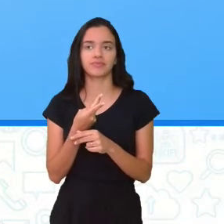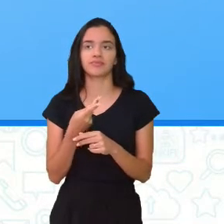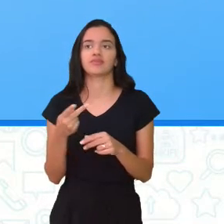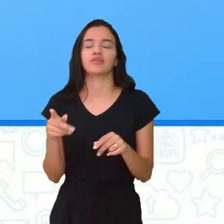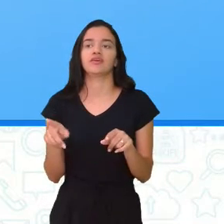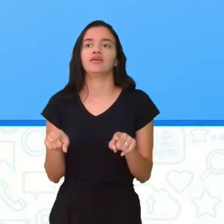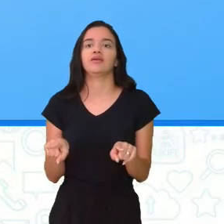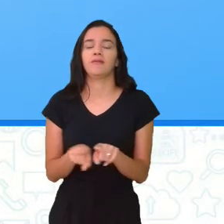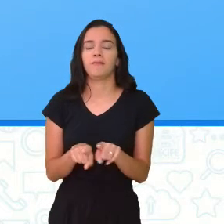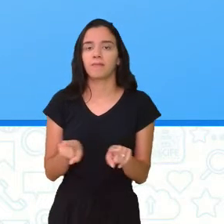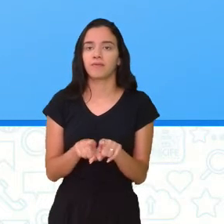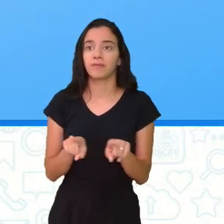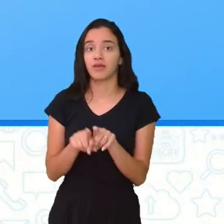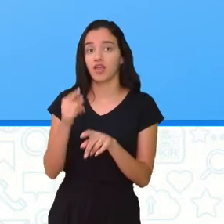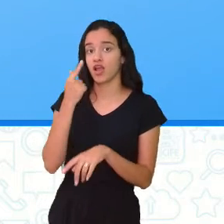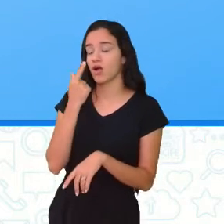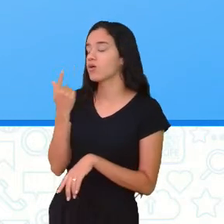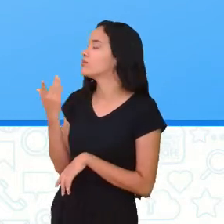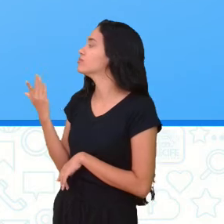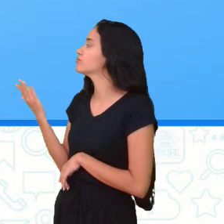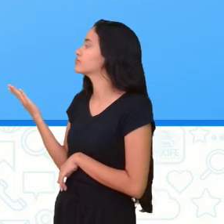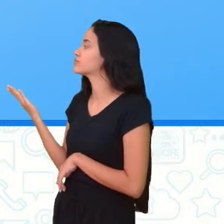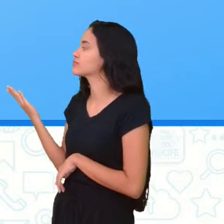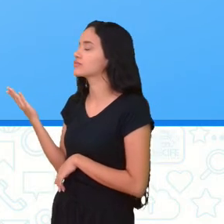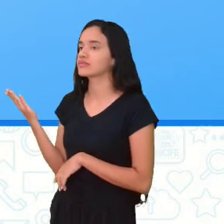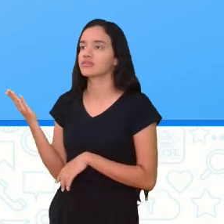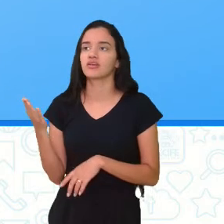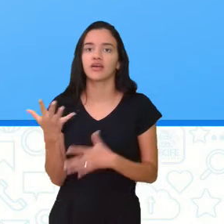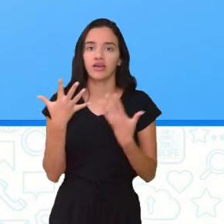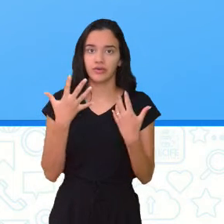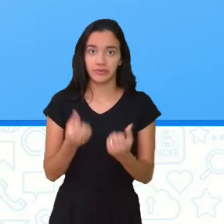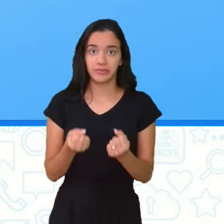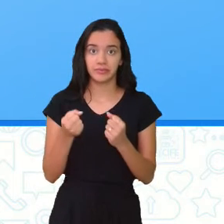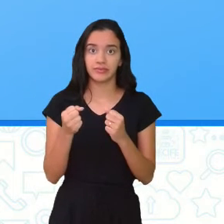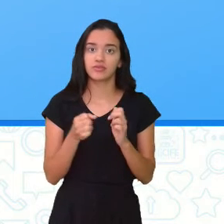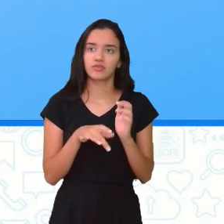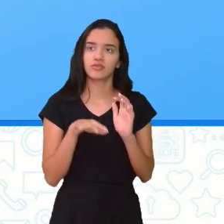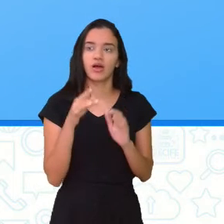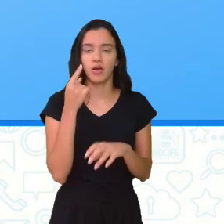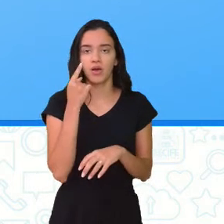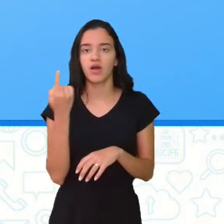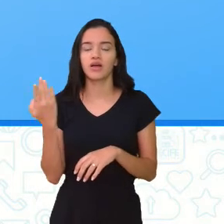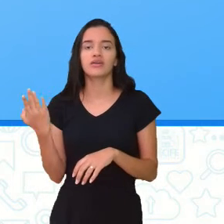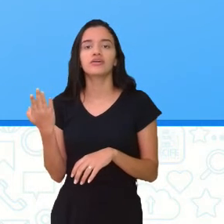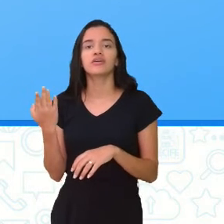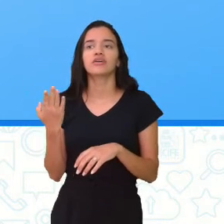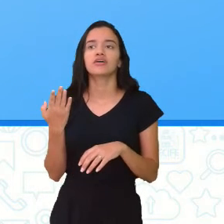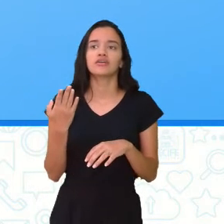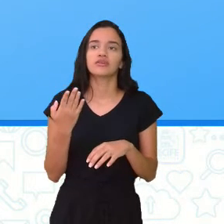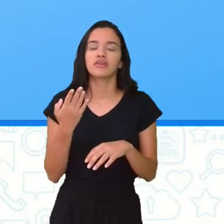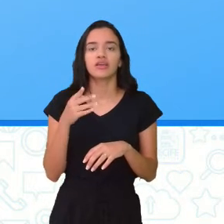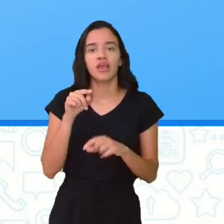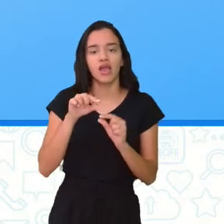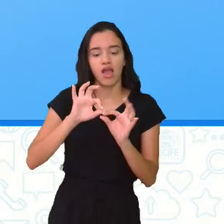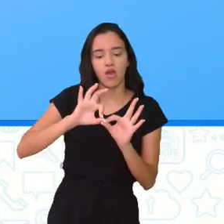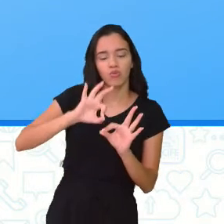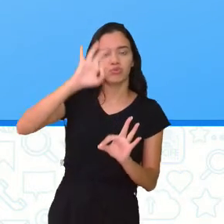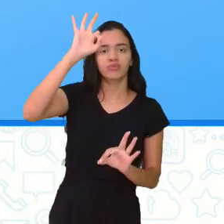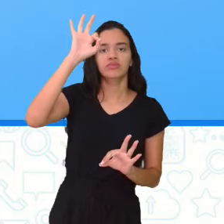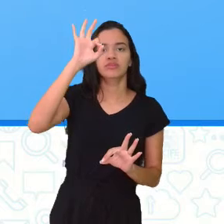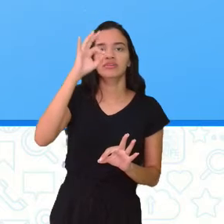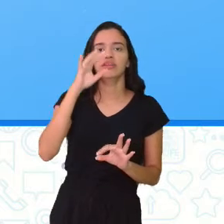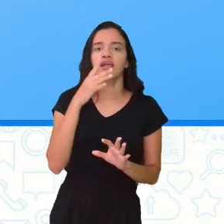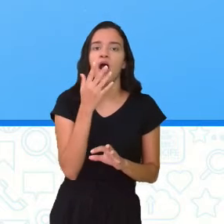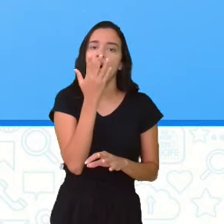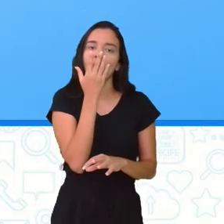aqui, no caso, vamos logo aos elementos, né? Eixo de simetria, que é esse vermelho aí que a gente passou.